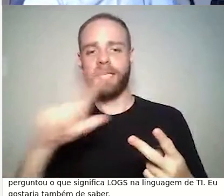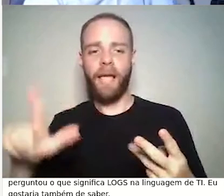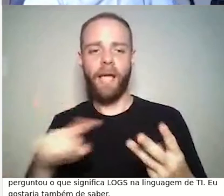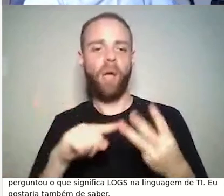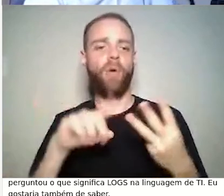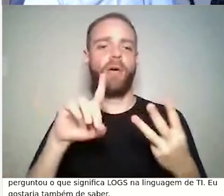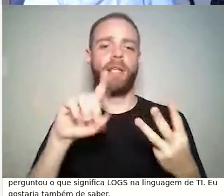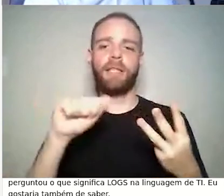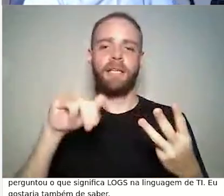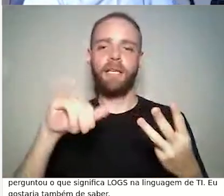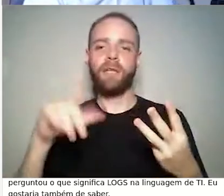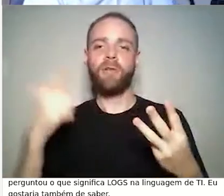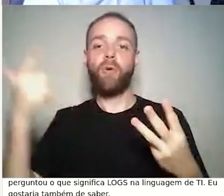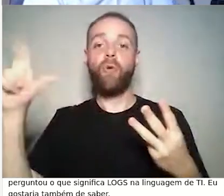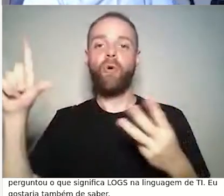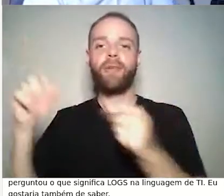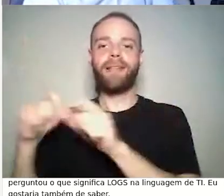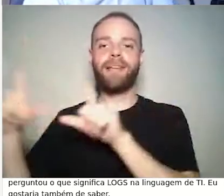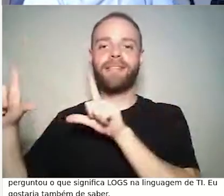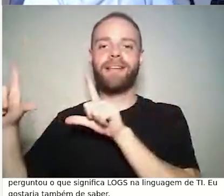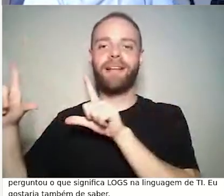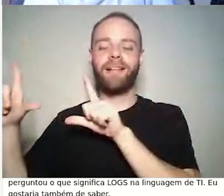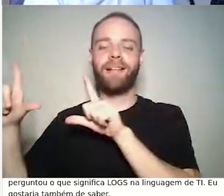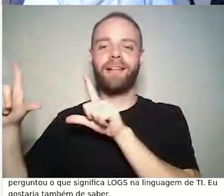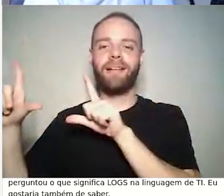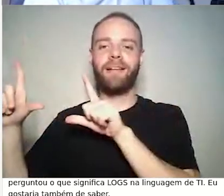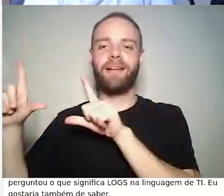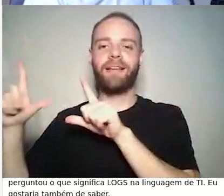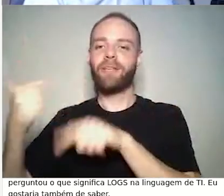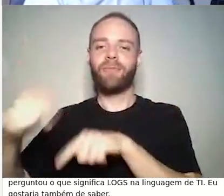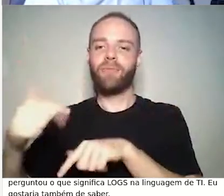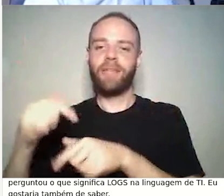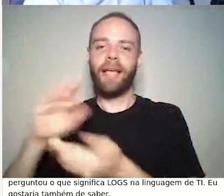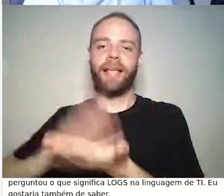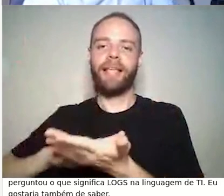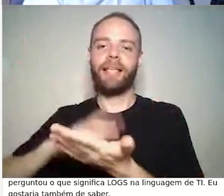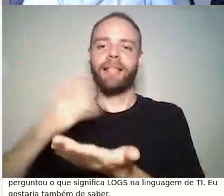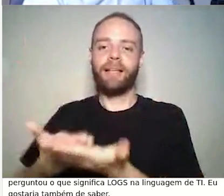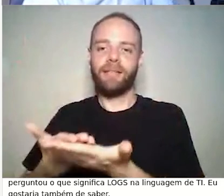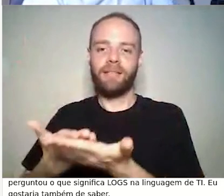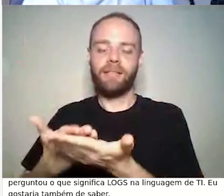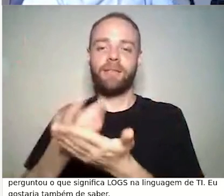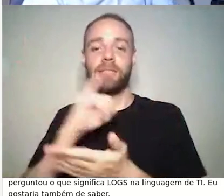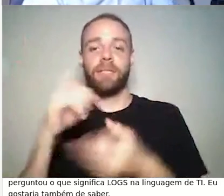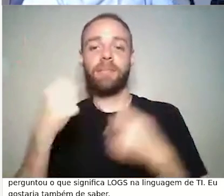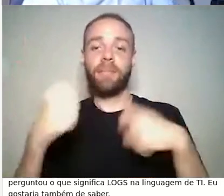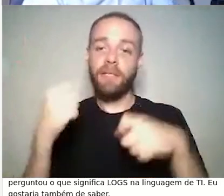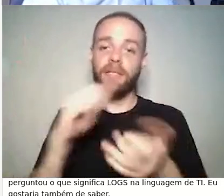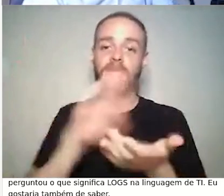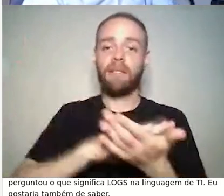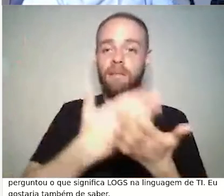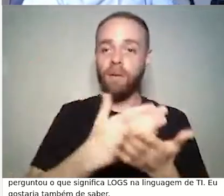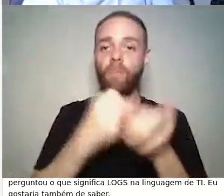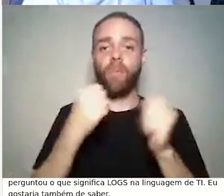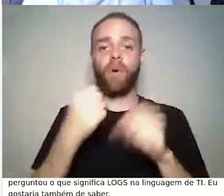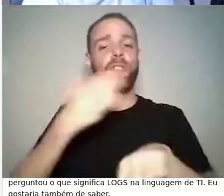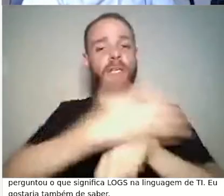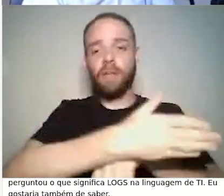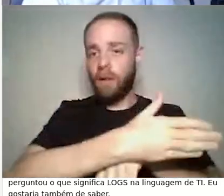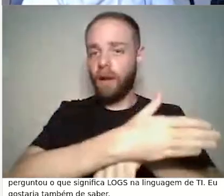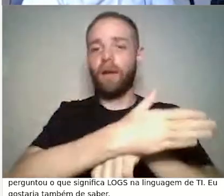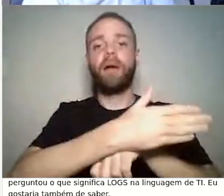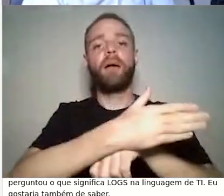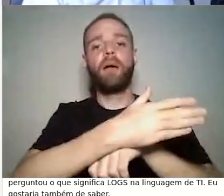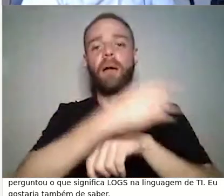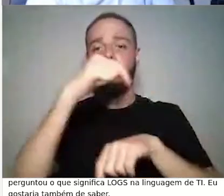sala, na transmissão, a transmissão está sem a tradução em libras, então se alguém está precisando de tradução, pode entrar para a sala, só pedir, aí quero entrar